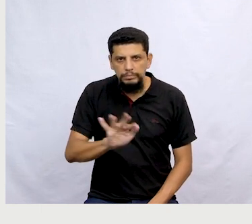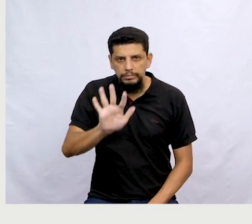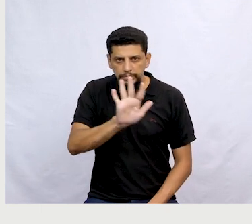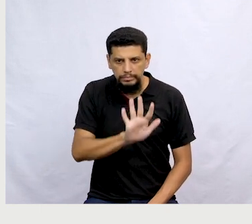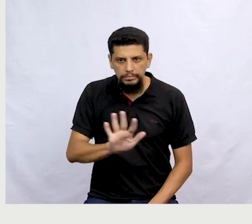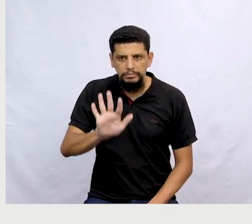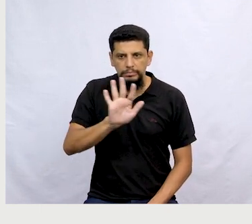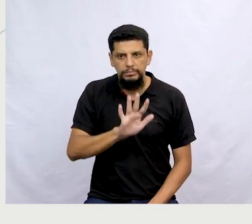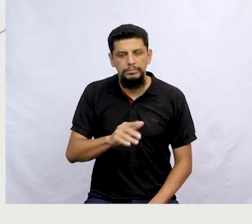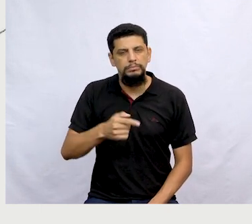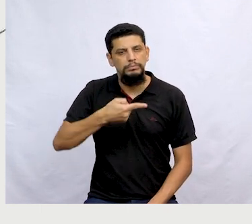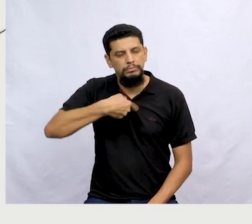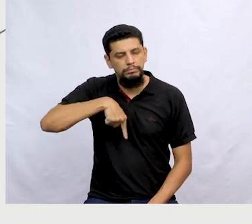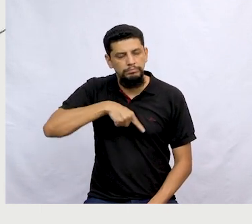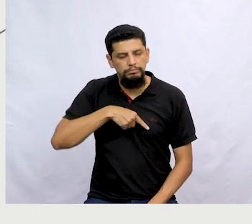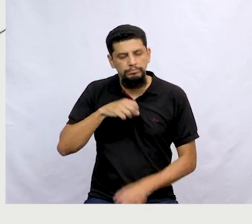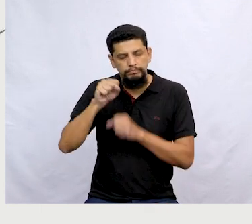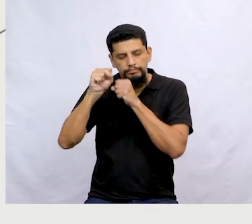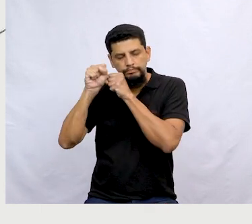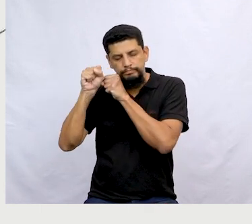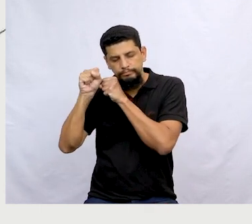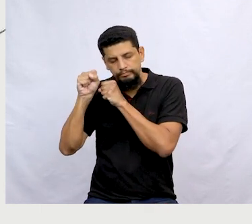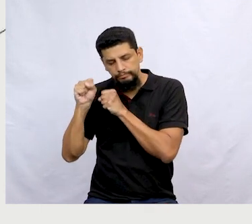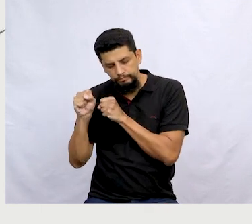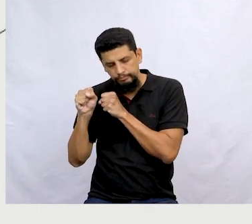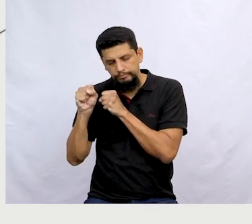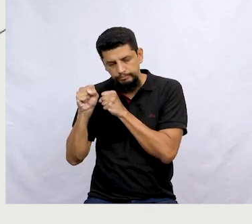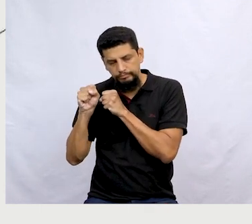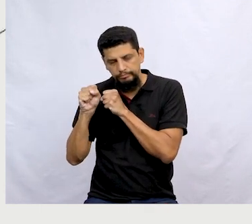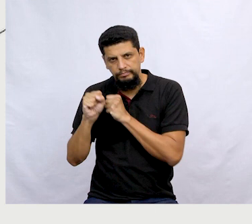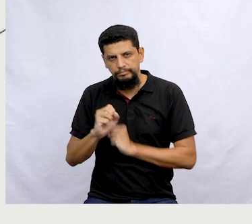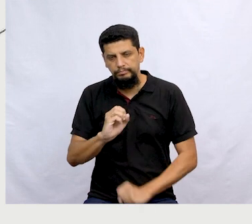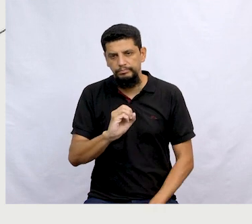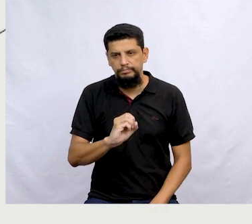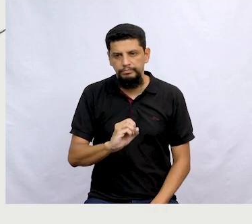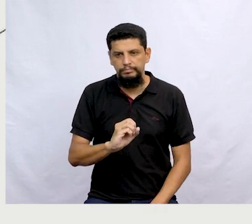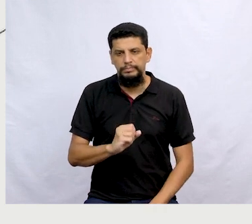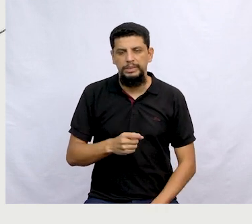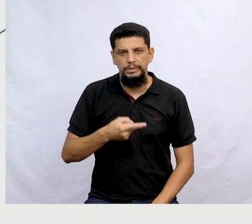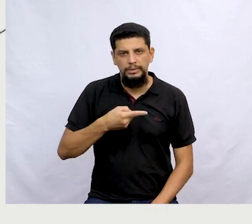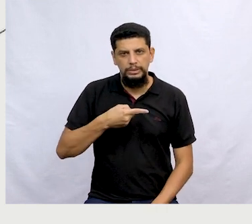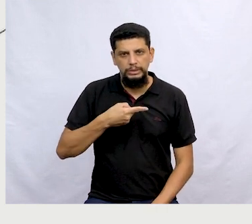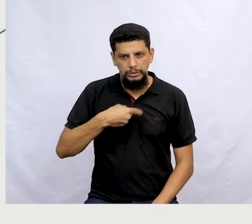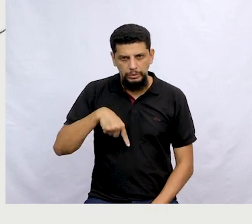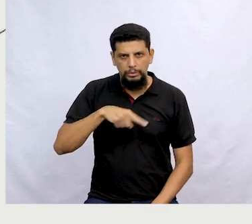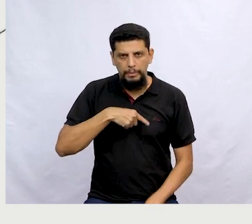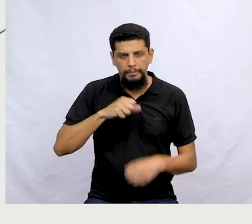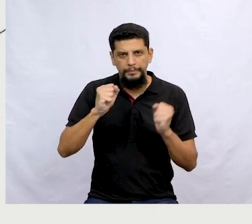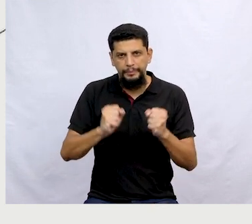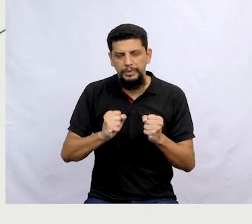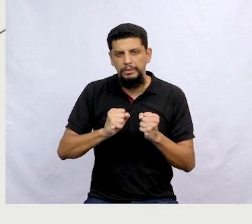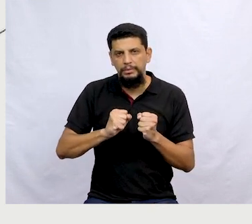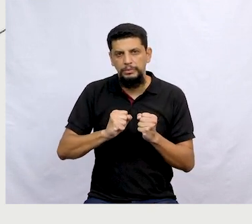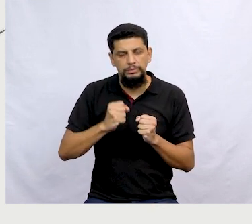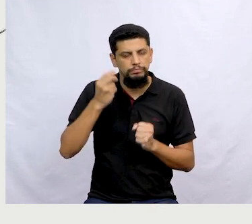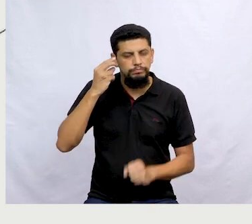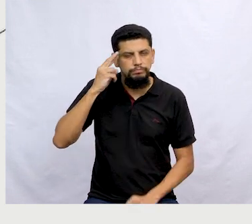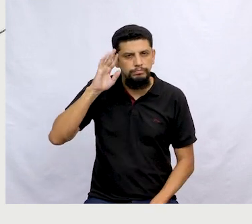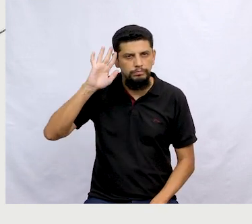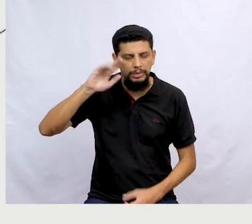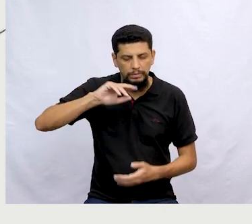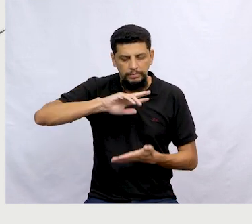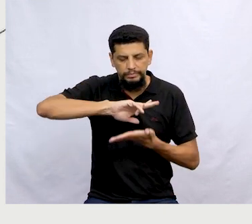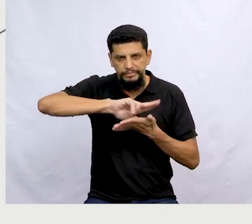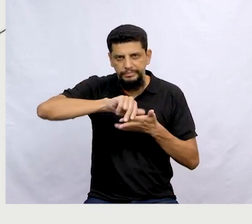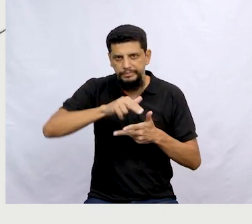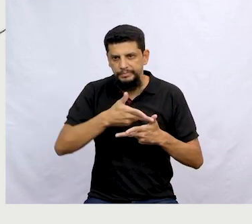produzimos ali no nosso sono, durante o sono, né? Olha lá, nós podemos sonhar com várias coisas, né? Será